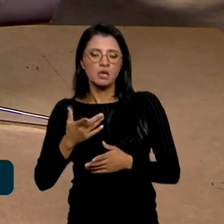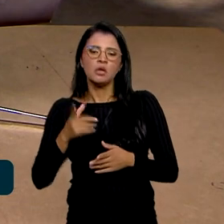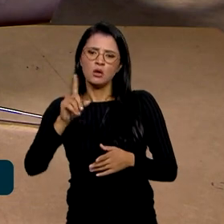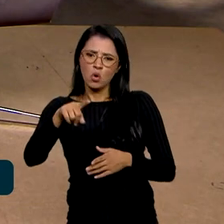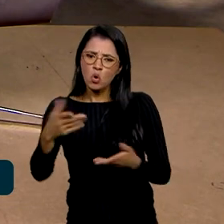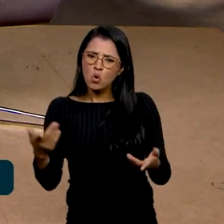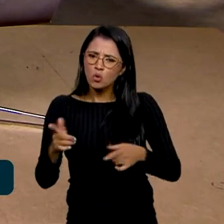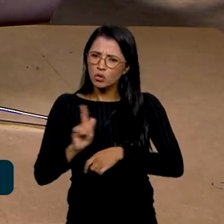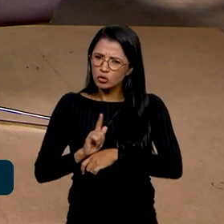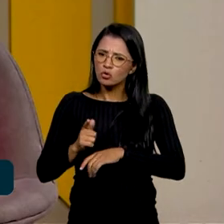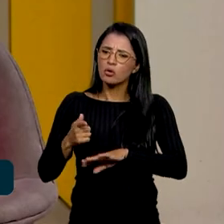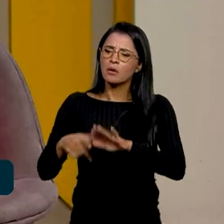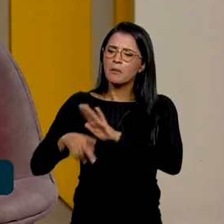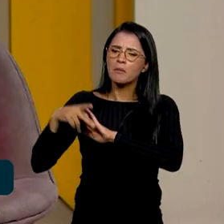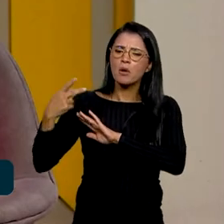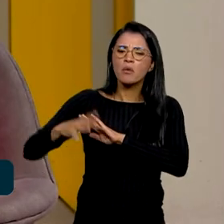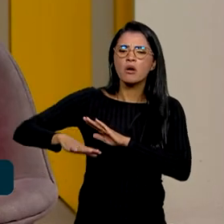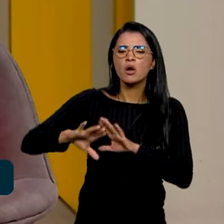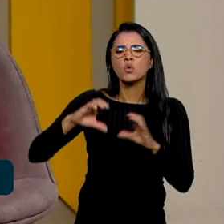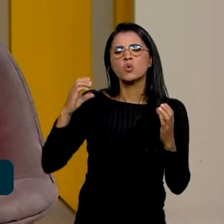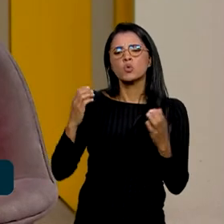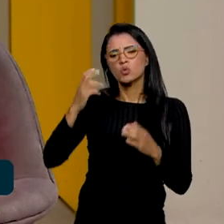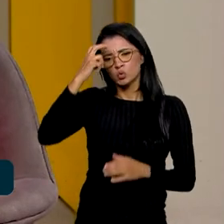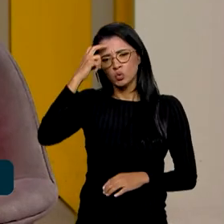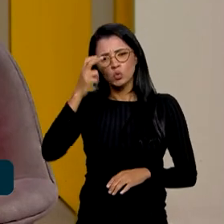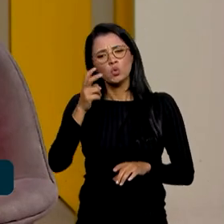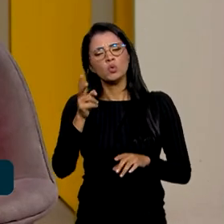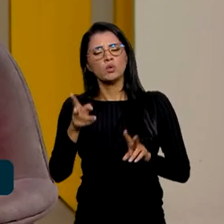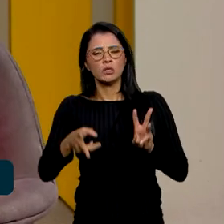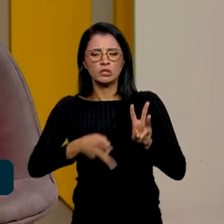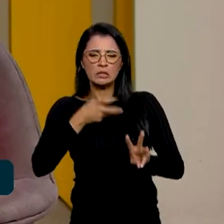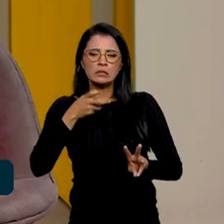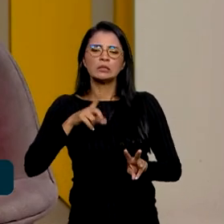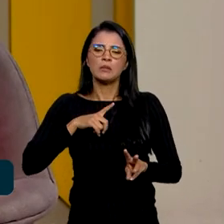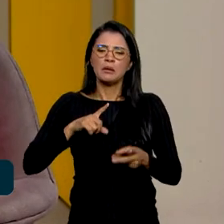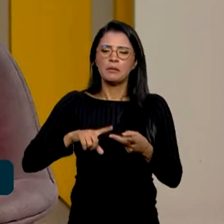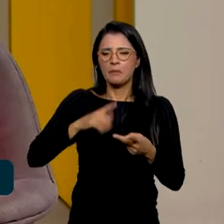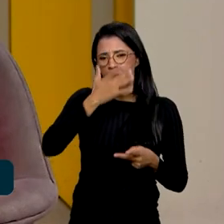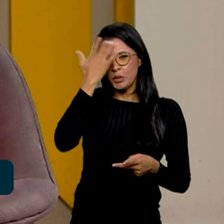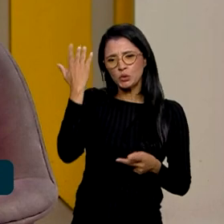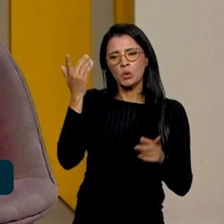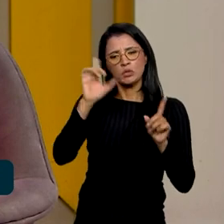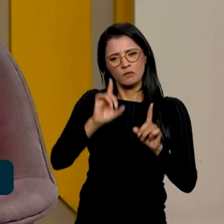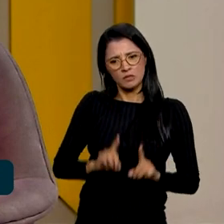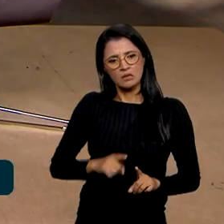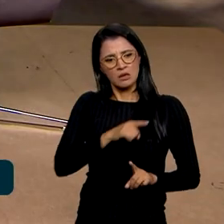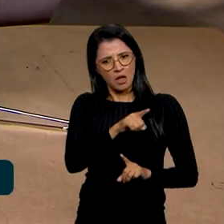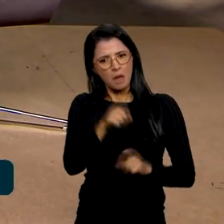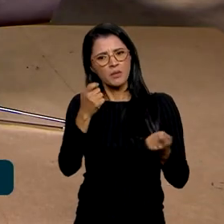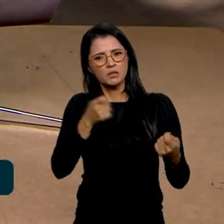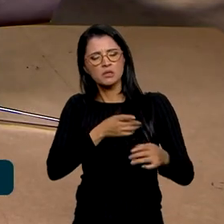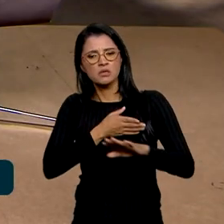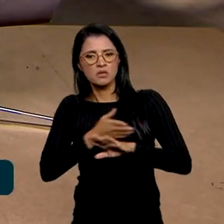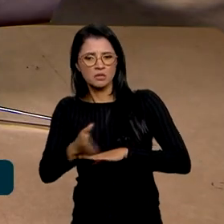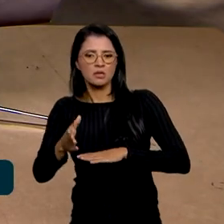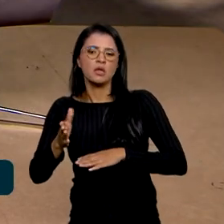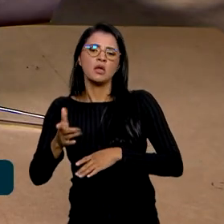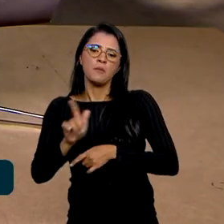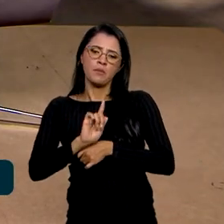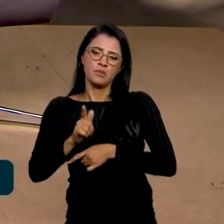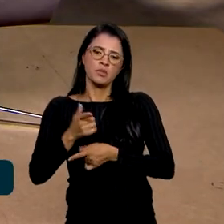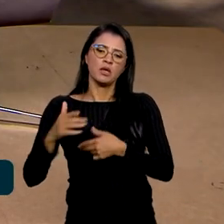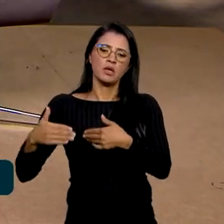gestores que vêm das culturas indígenas, que vêm, que são pessoas com deficiência e que essas pessoas devem ser incorporadas no processo de gestão.